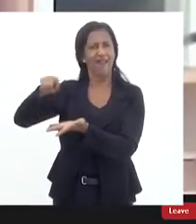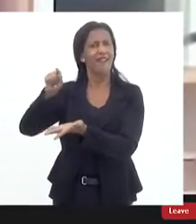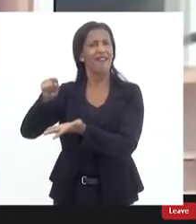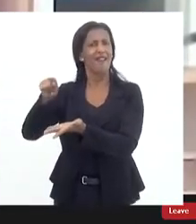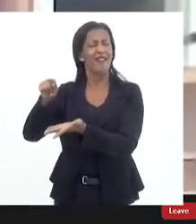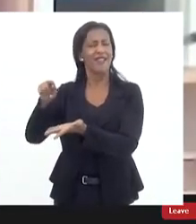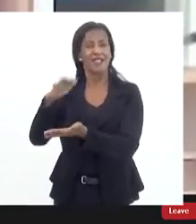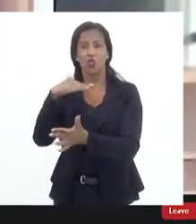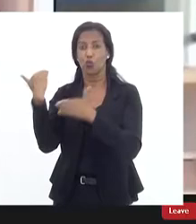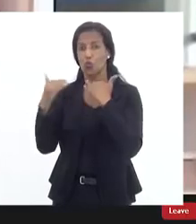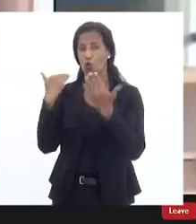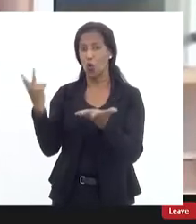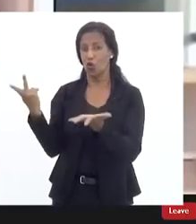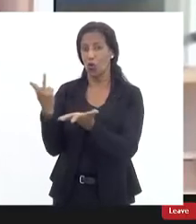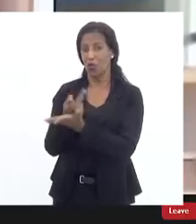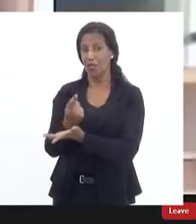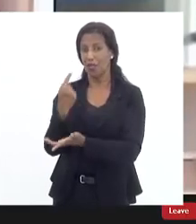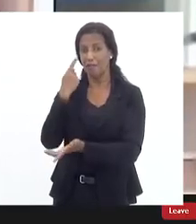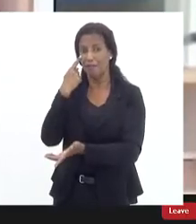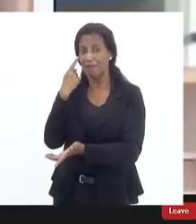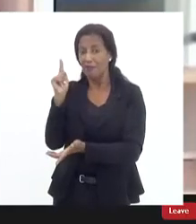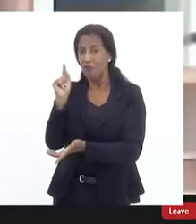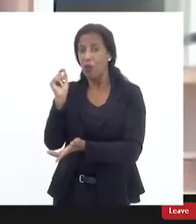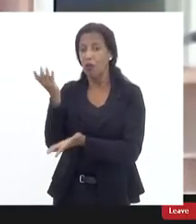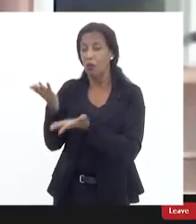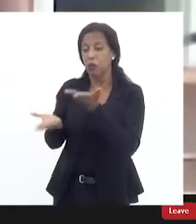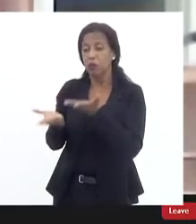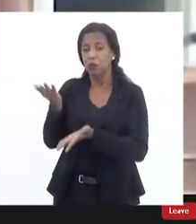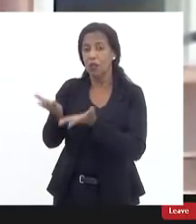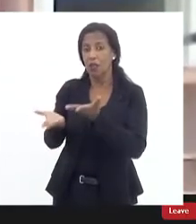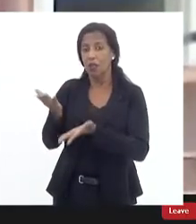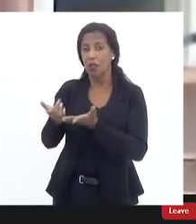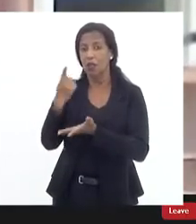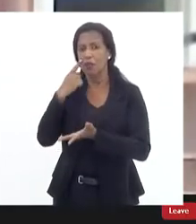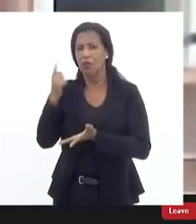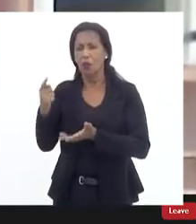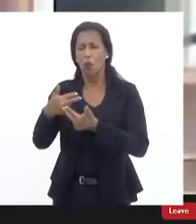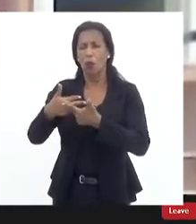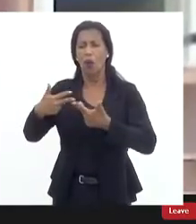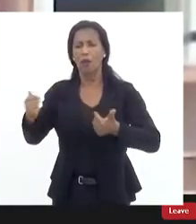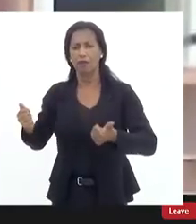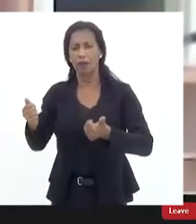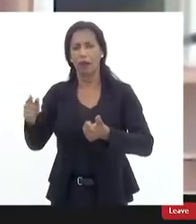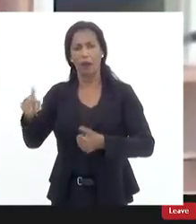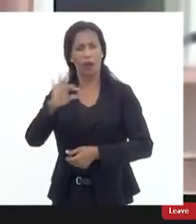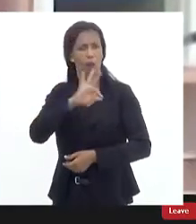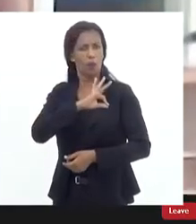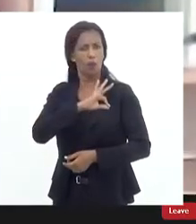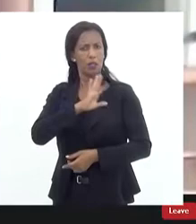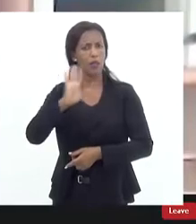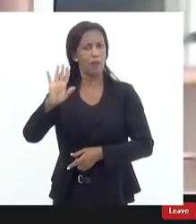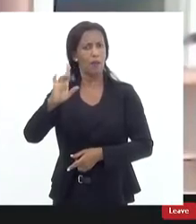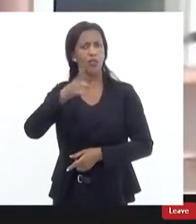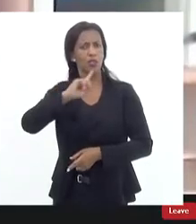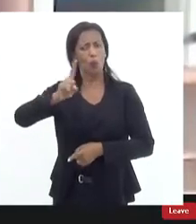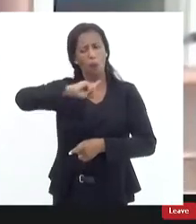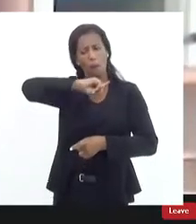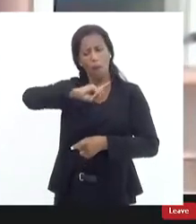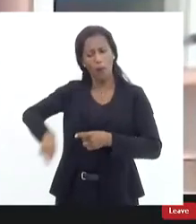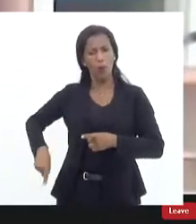equilíbrio a ponto de qualificar o trabalho da polícia mas não impedir a sua realização